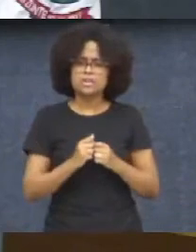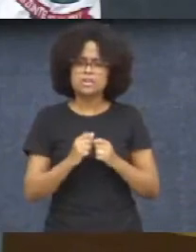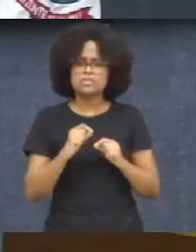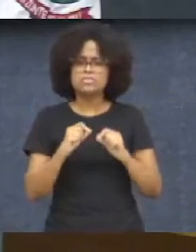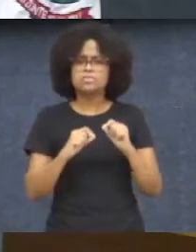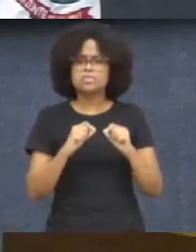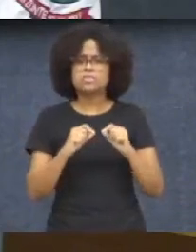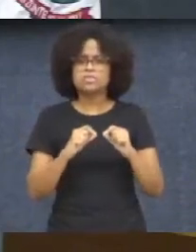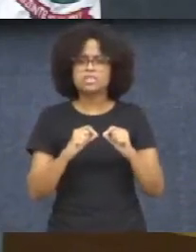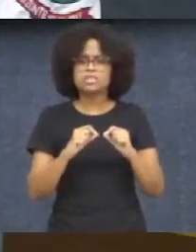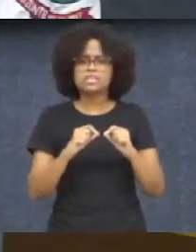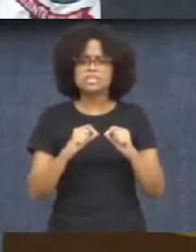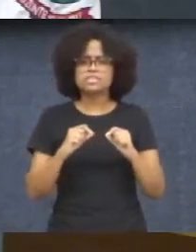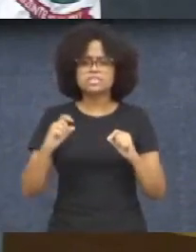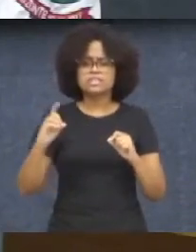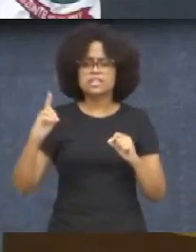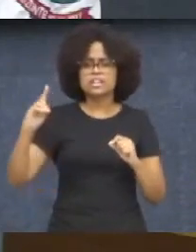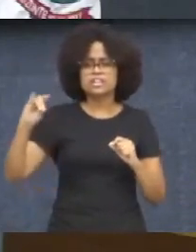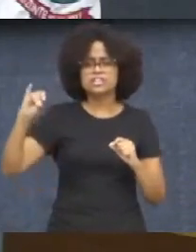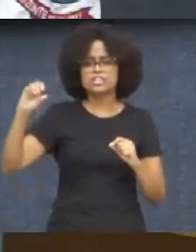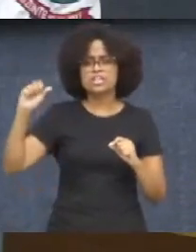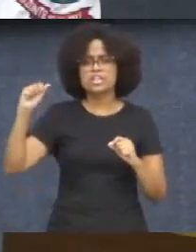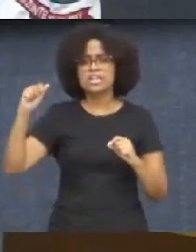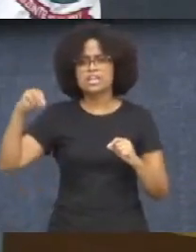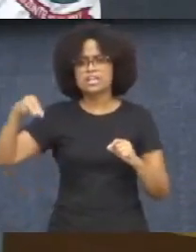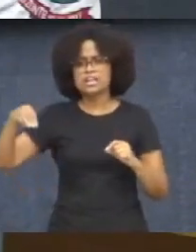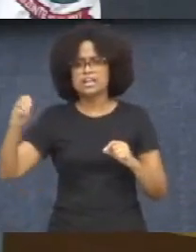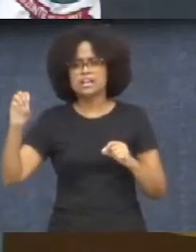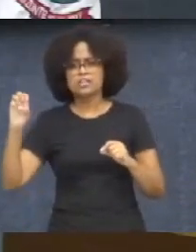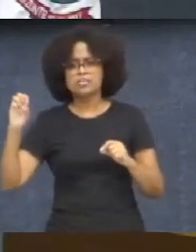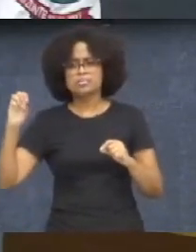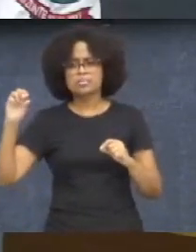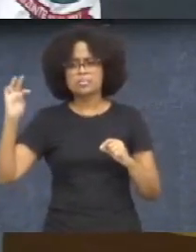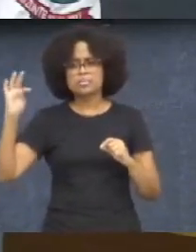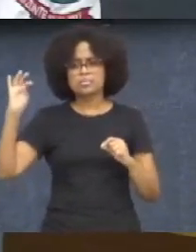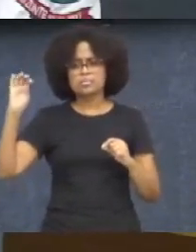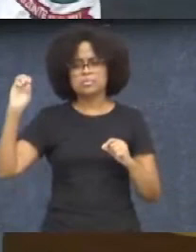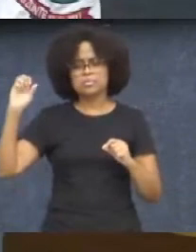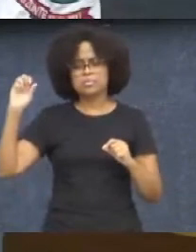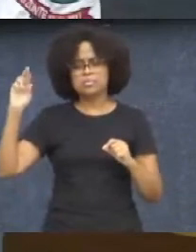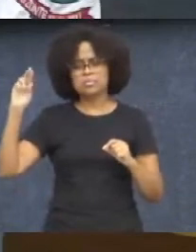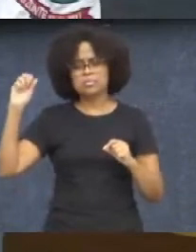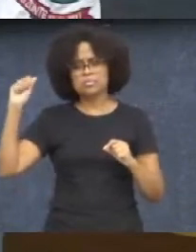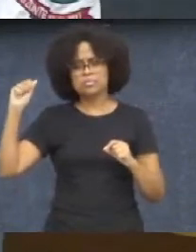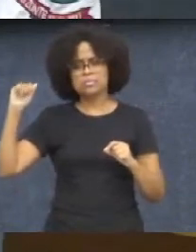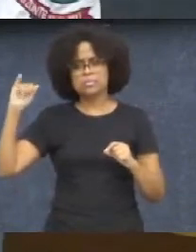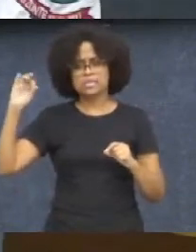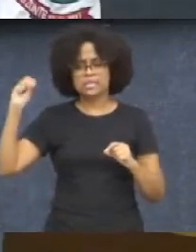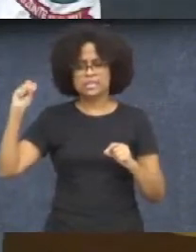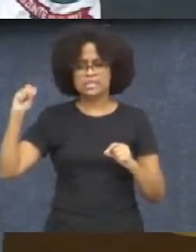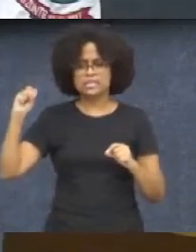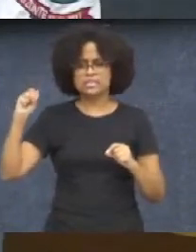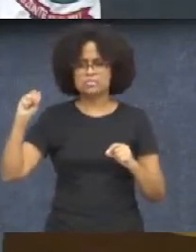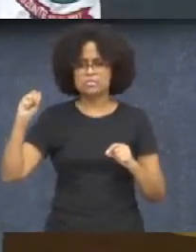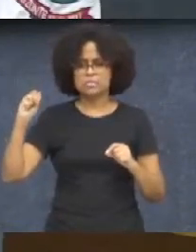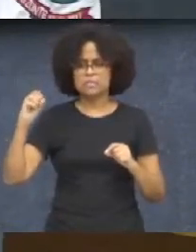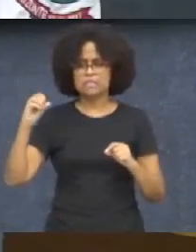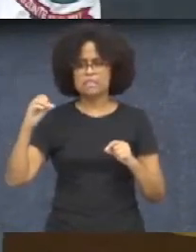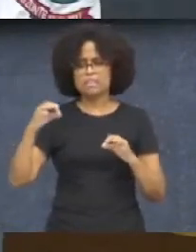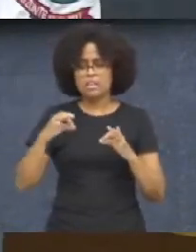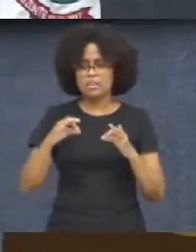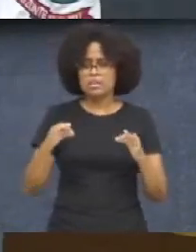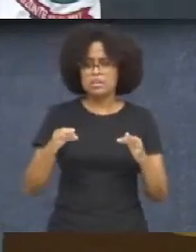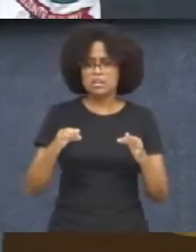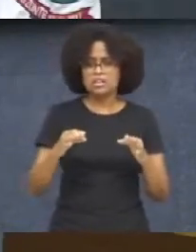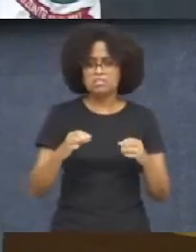diametrais. Então, lá atrás, quando a cidade ainda encontrava sua periferia próxima, fazia sentido. Mas, hoje, você tem linhas,